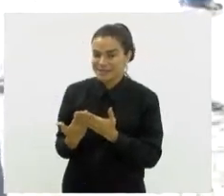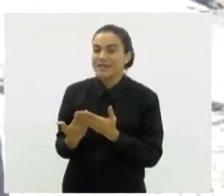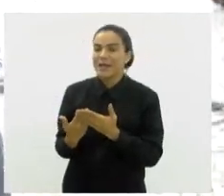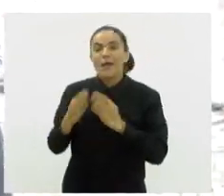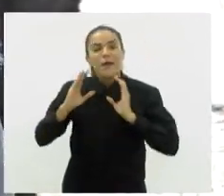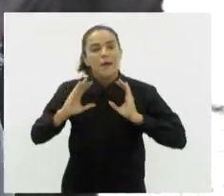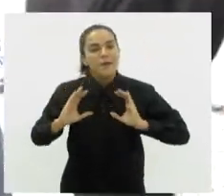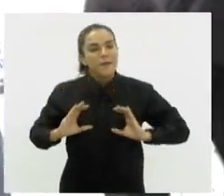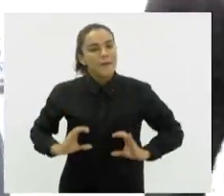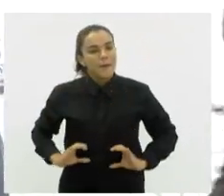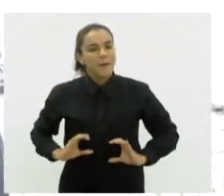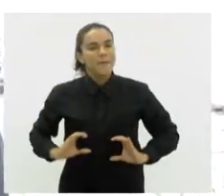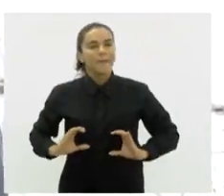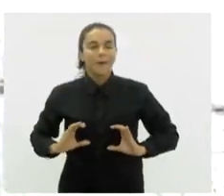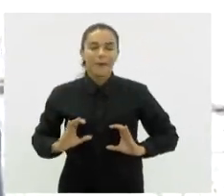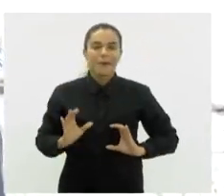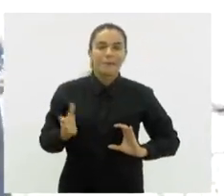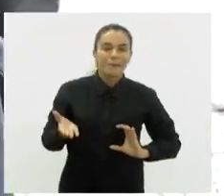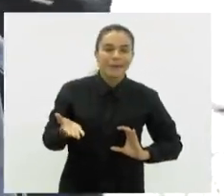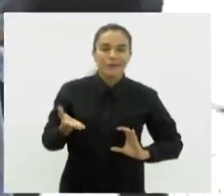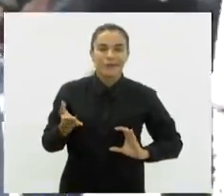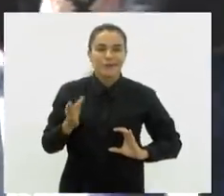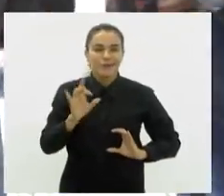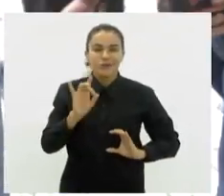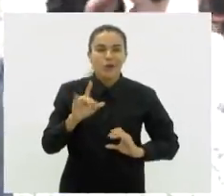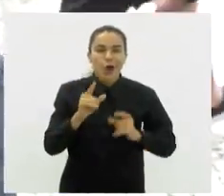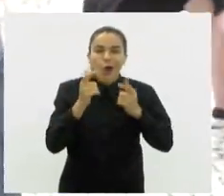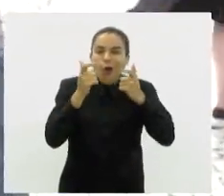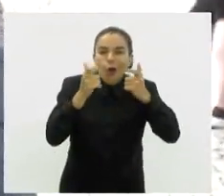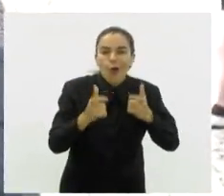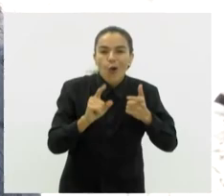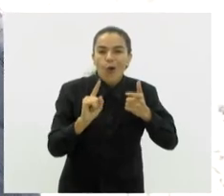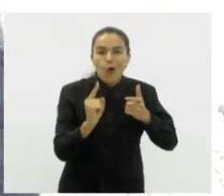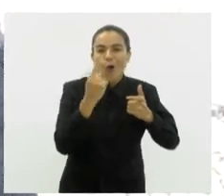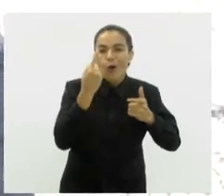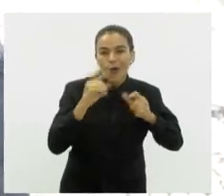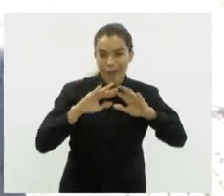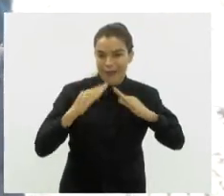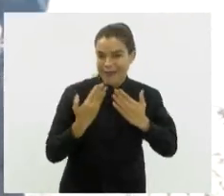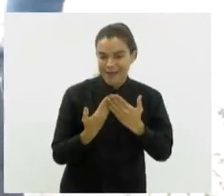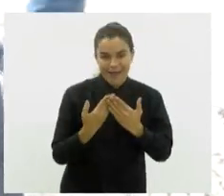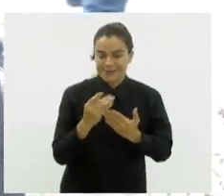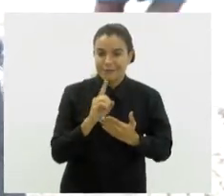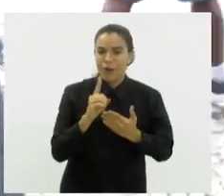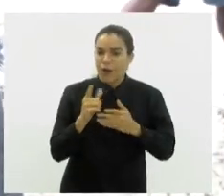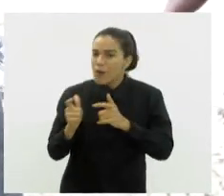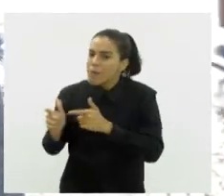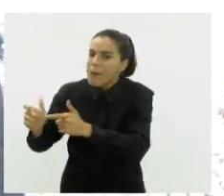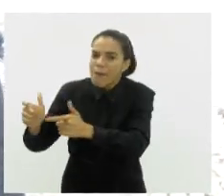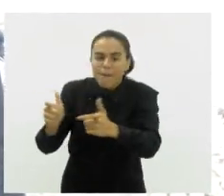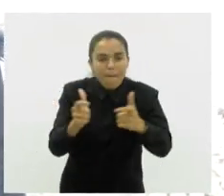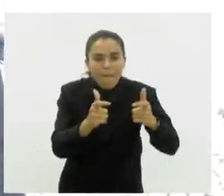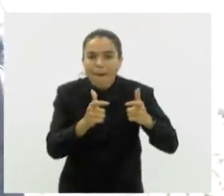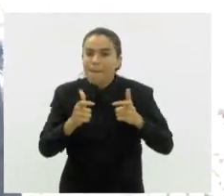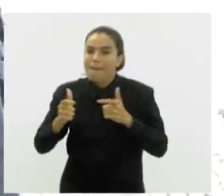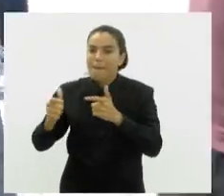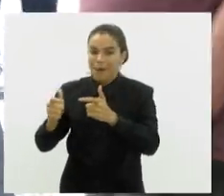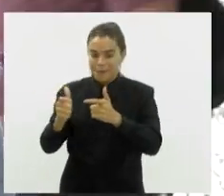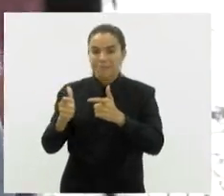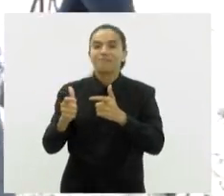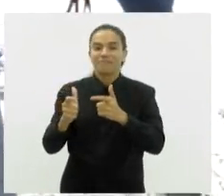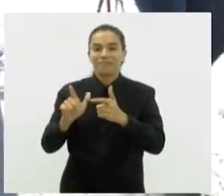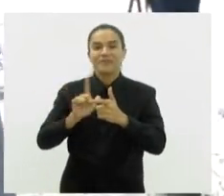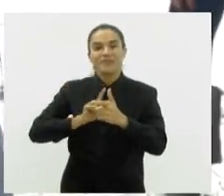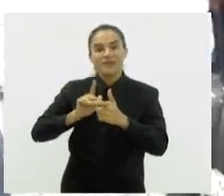comportamento que não fica só num lugar restrito, não acontece só dentro de casa. Em todos os ambientes, quando se tem esse